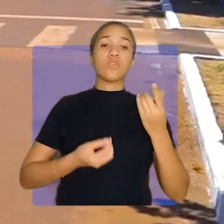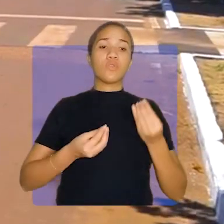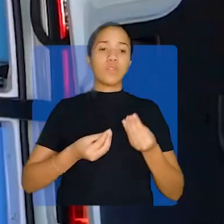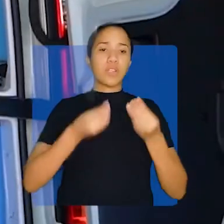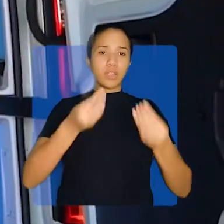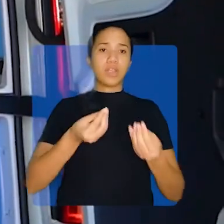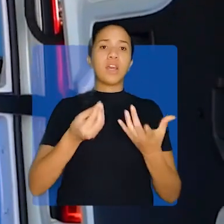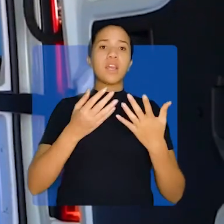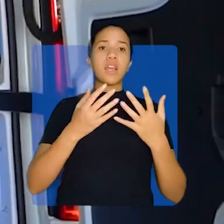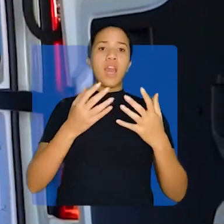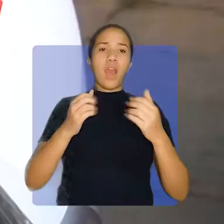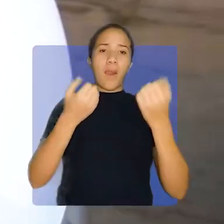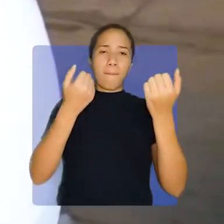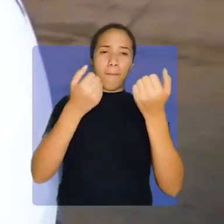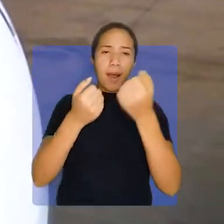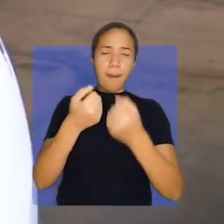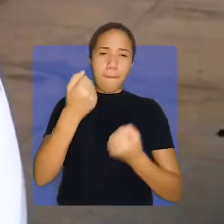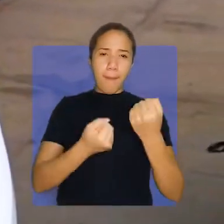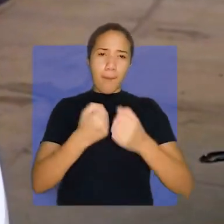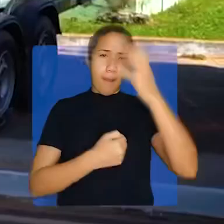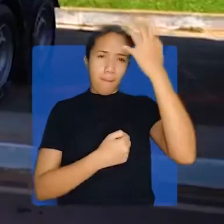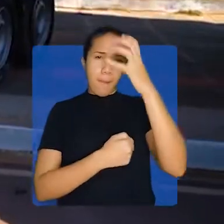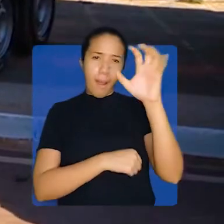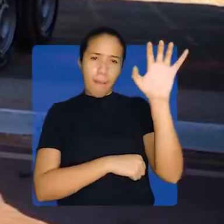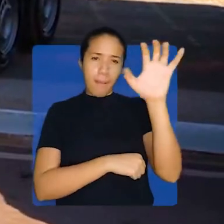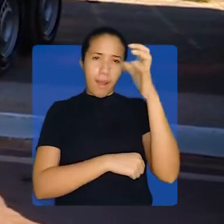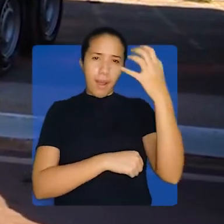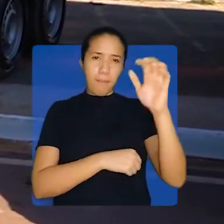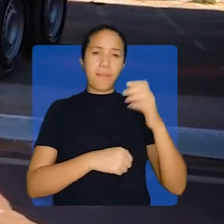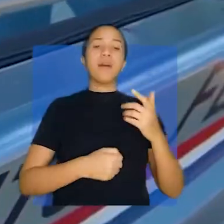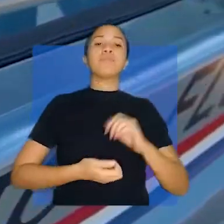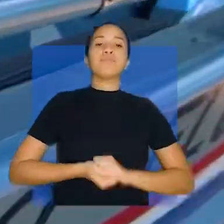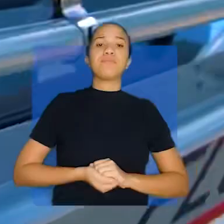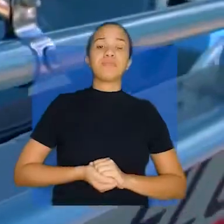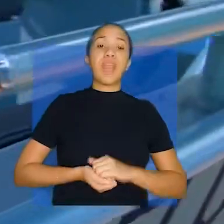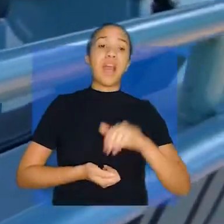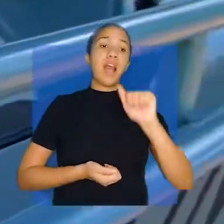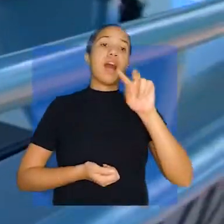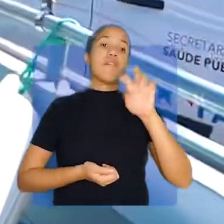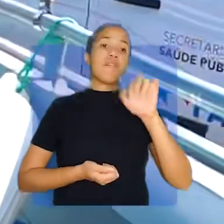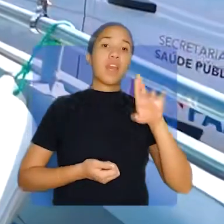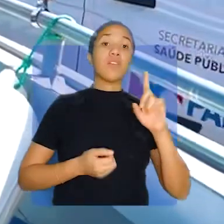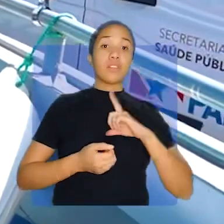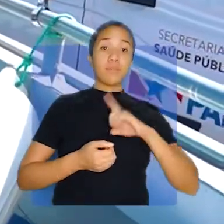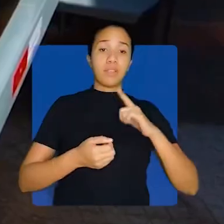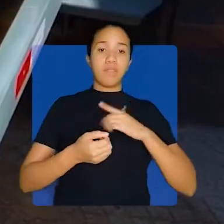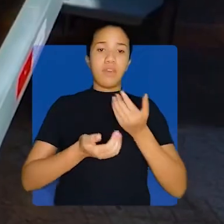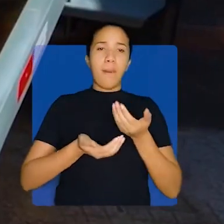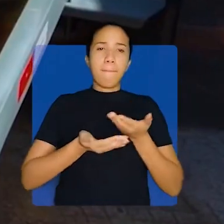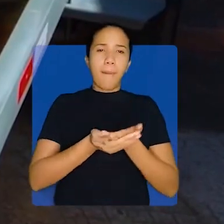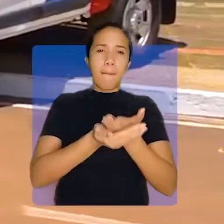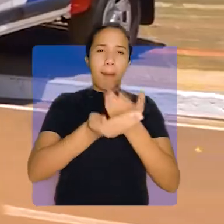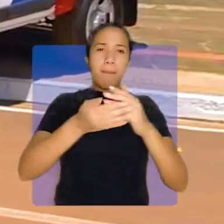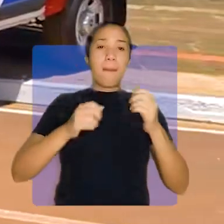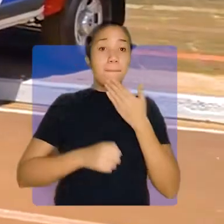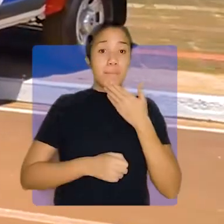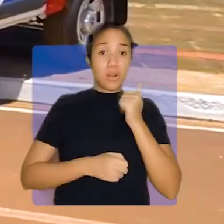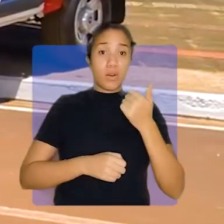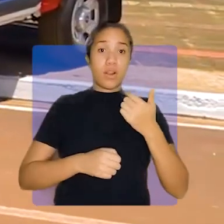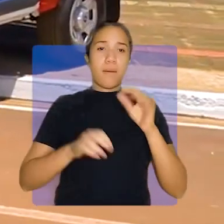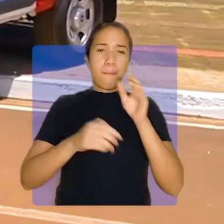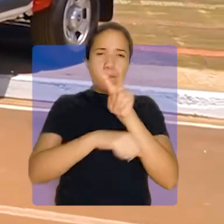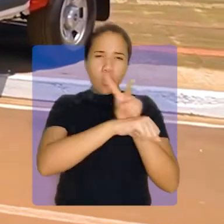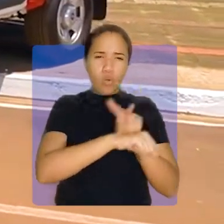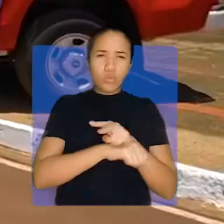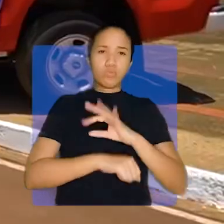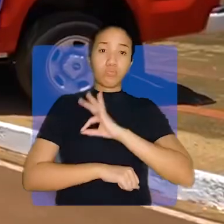entregues ambulâncias para seis municípios da região. A Polícia Militar de Aveiro ganhou uma lancha para reforçar o policiamento. Veículos